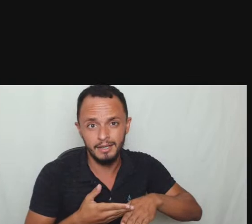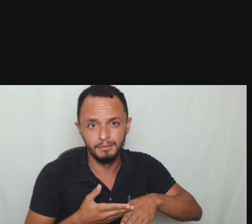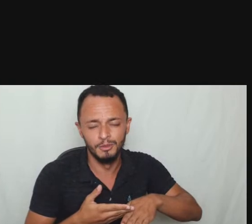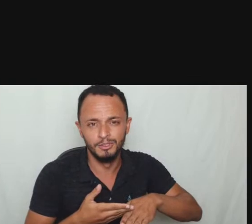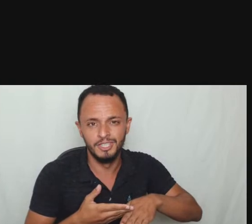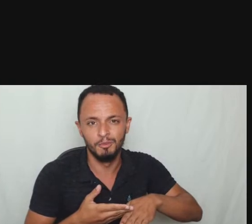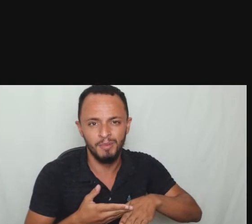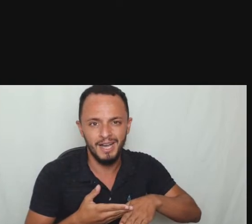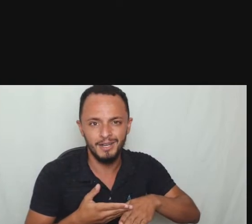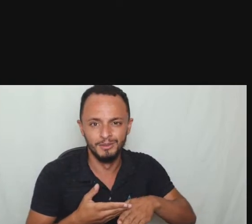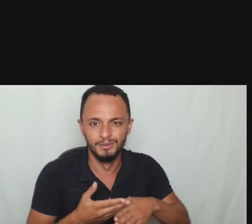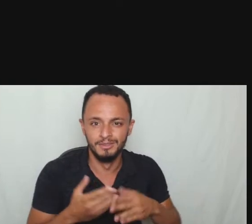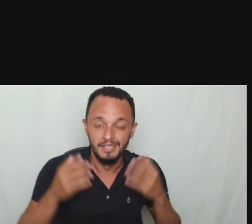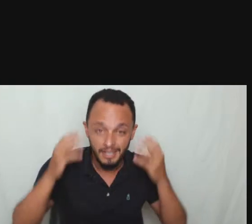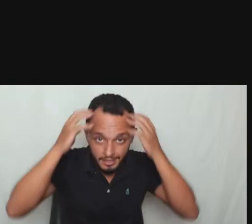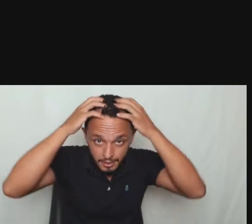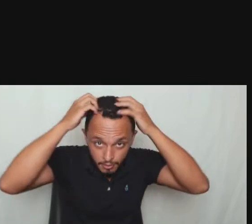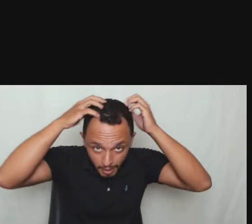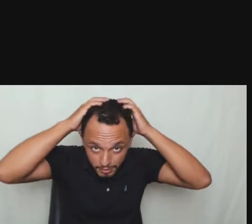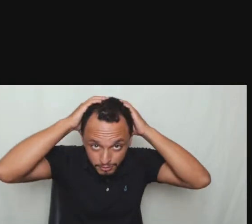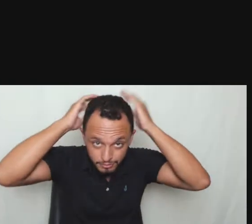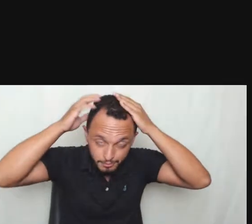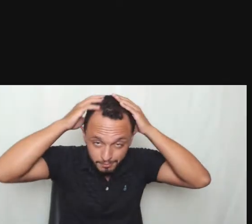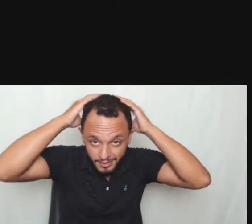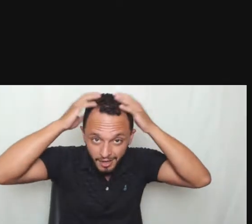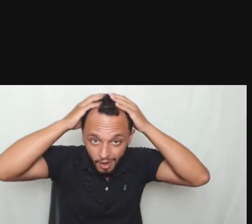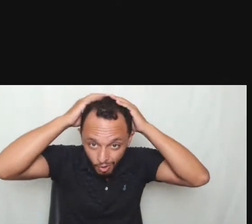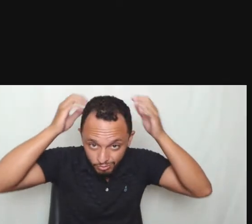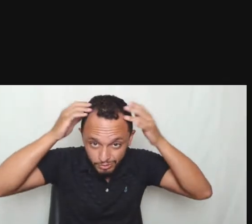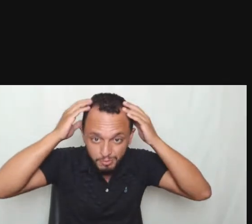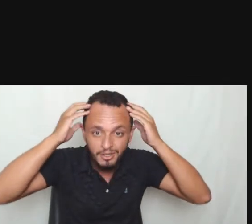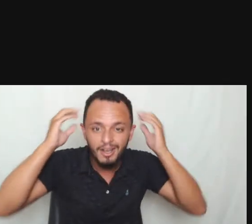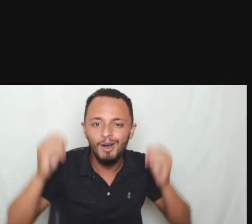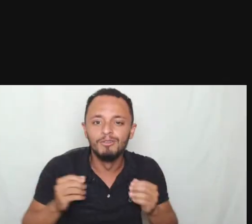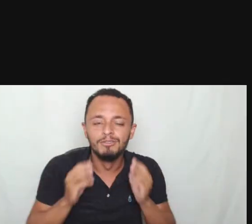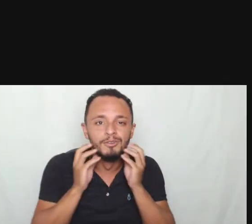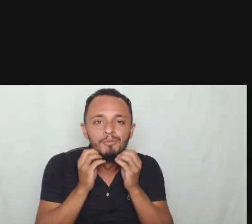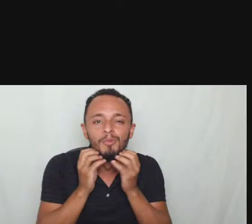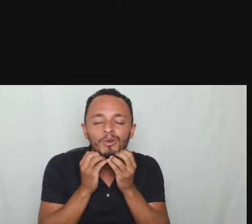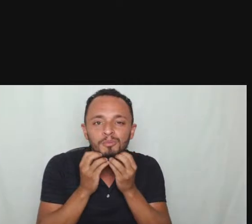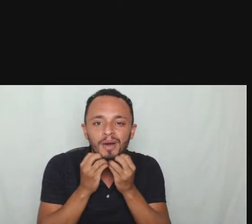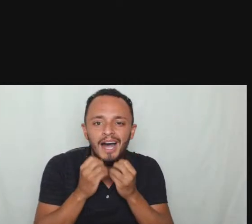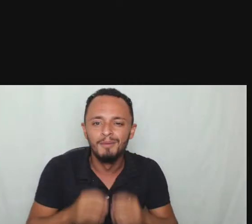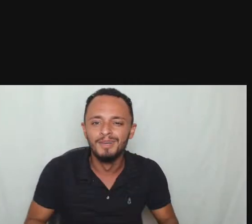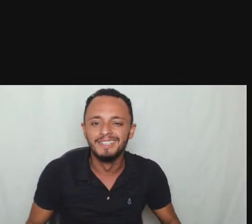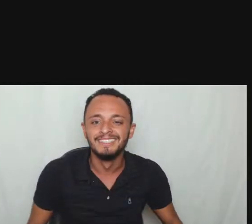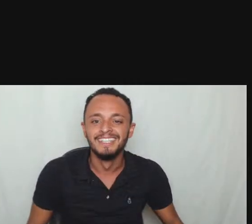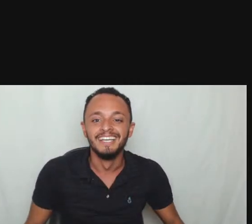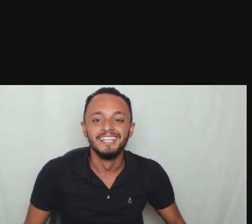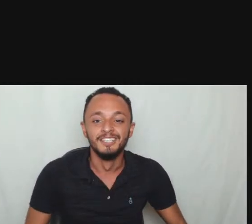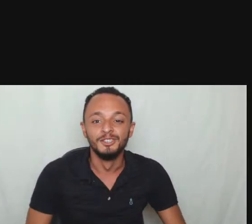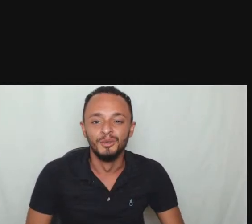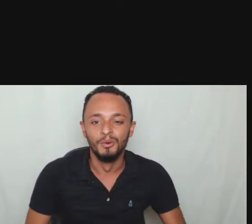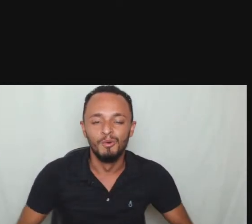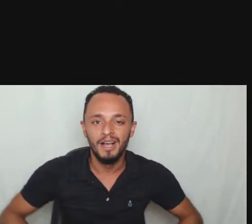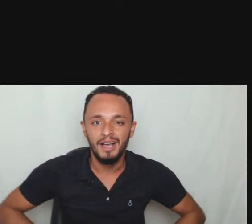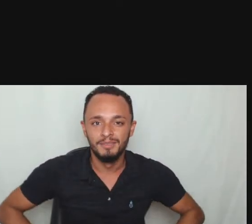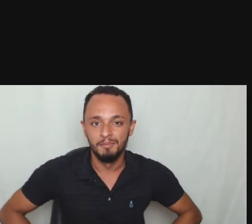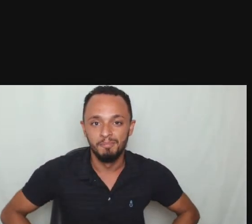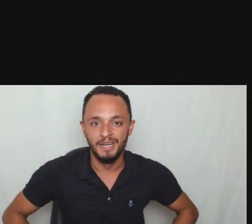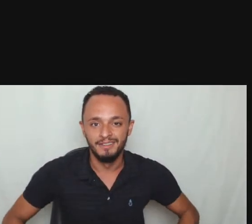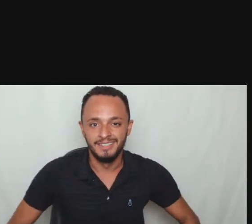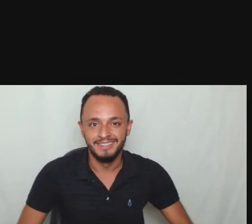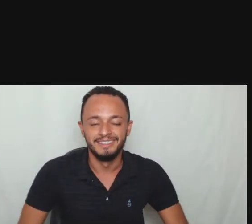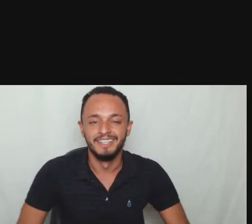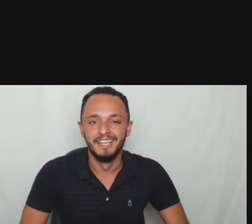pele clara me considero pardo tenho cabelos me calvo um pouco de barba e estou com uma